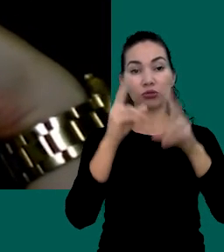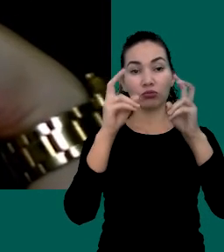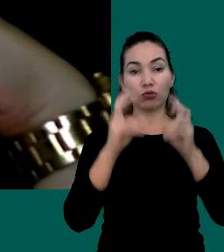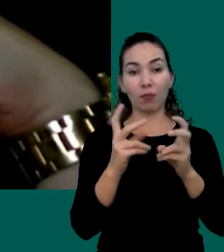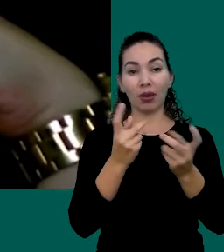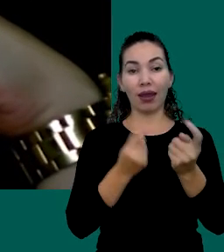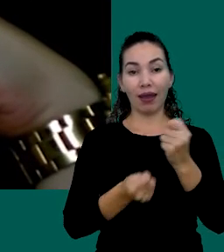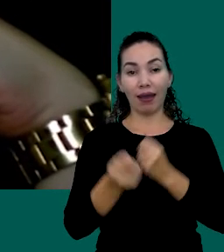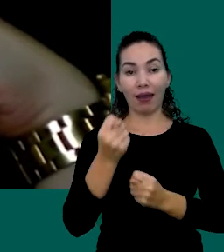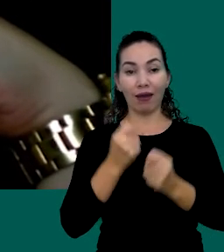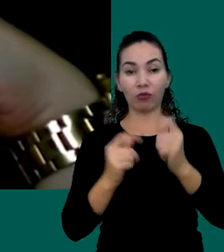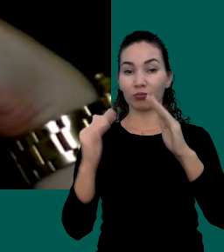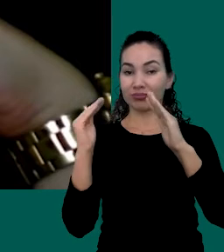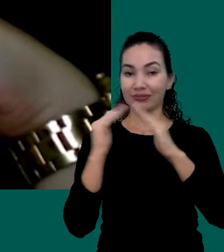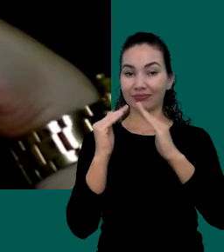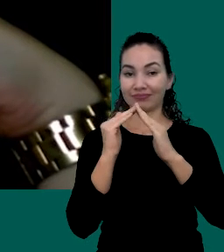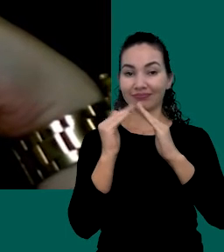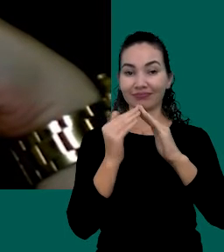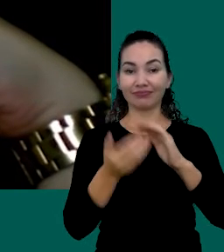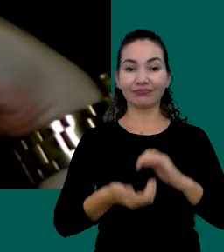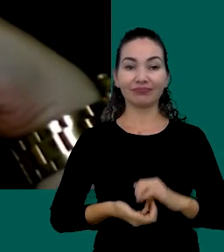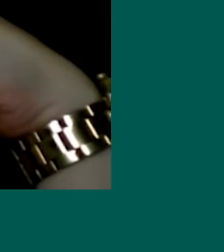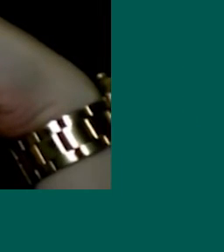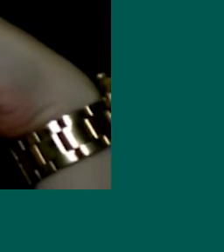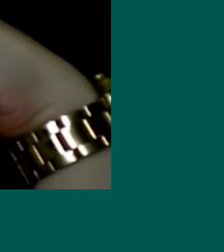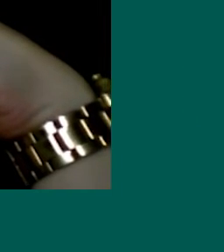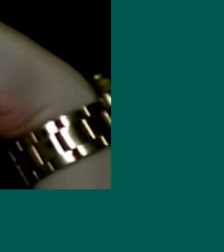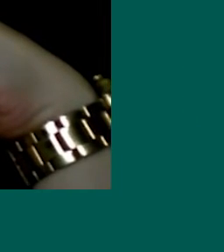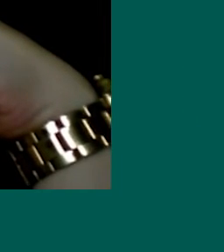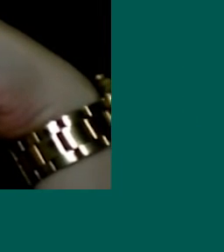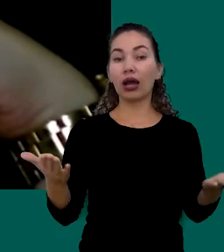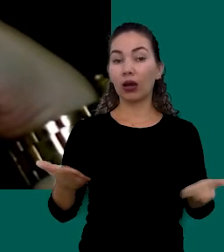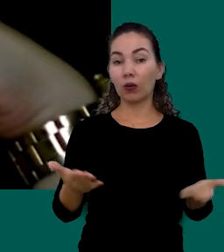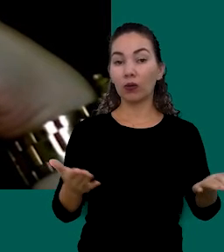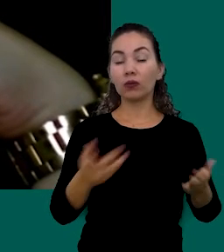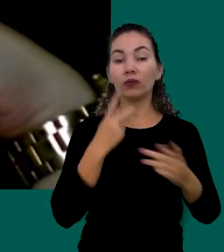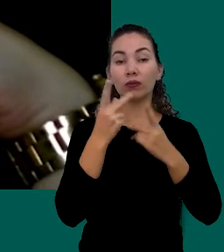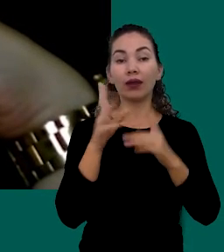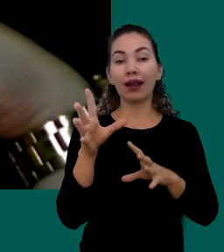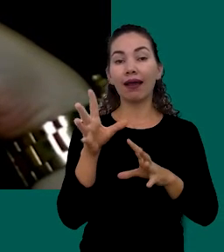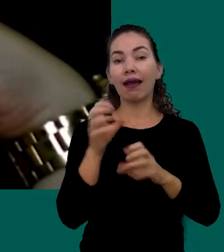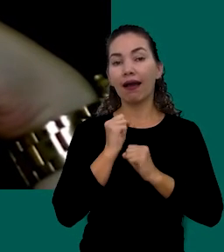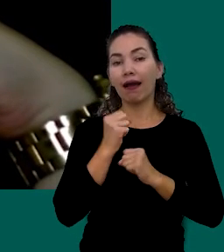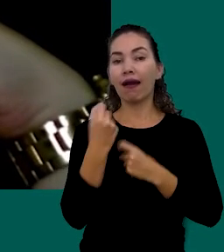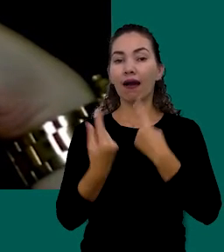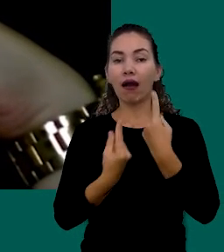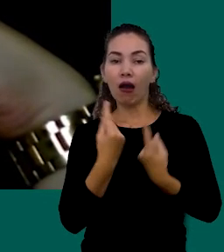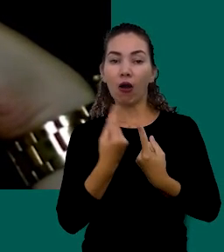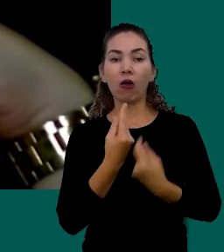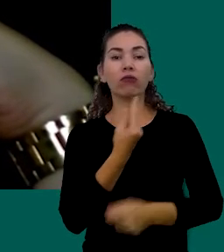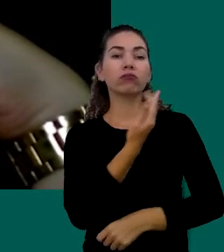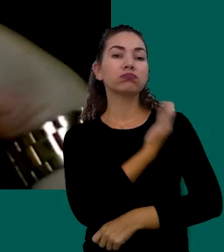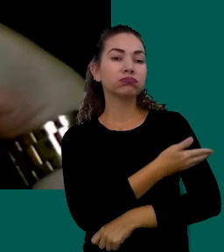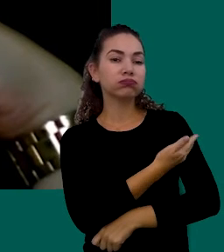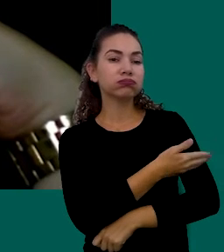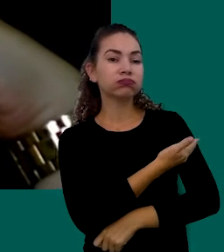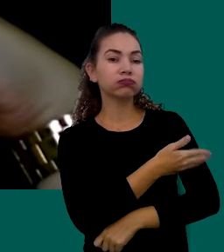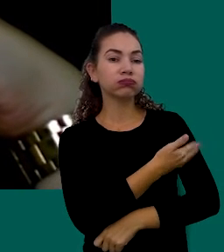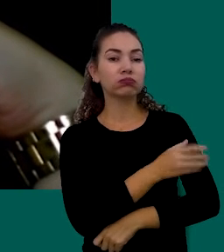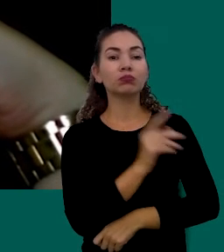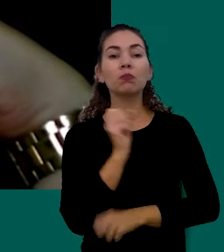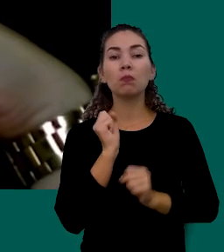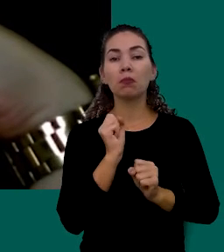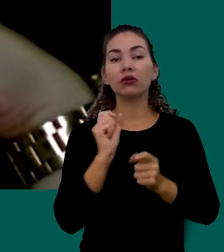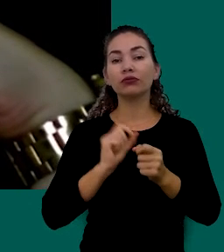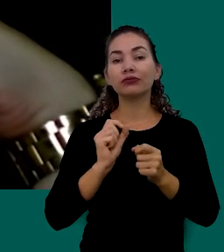Economia Doméstica Ressaltando Que A Adoção De Algumas Medidas Pode Fazer Com